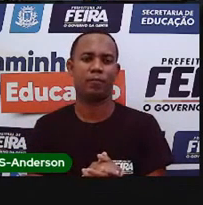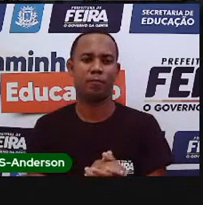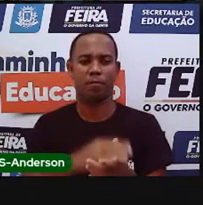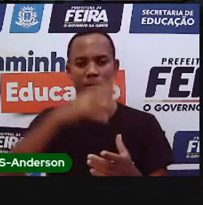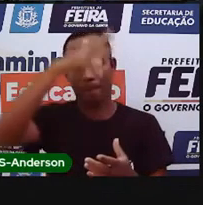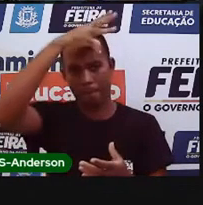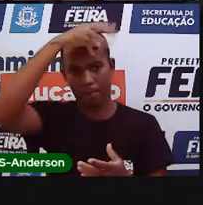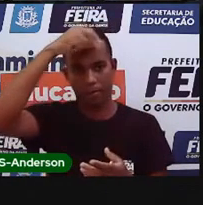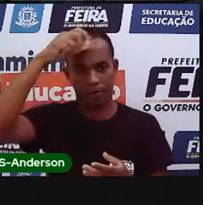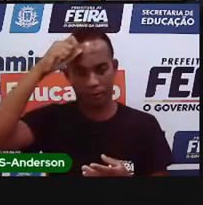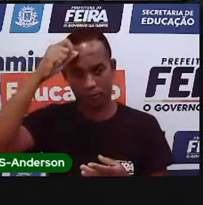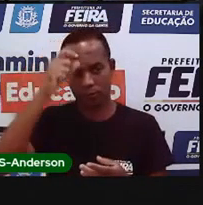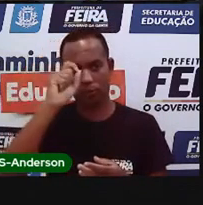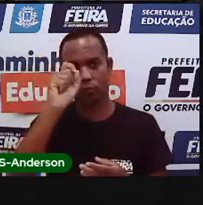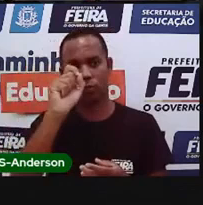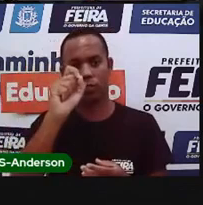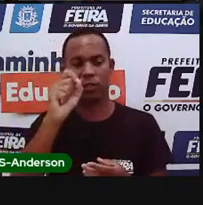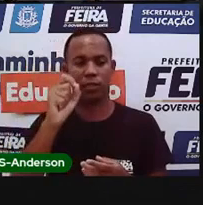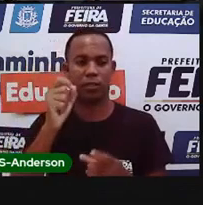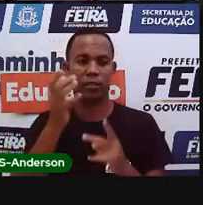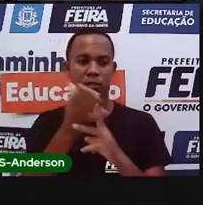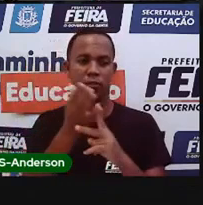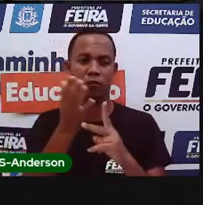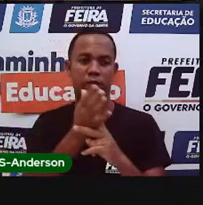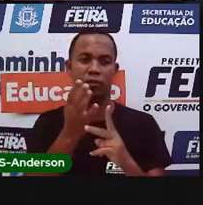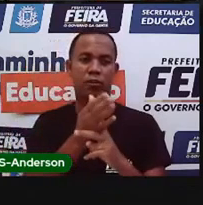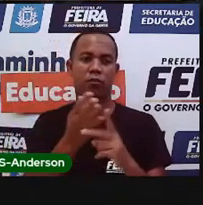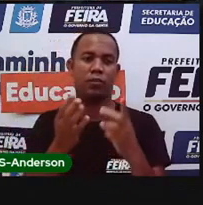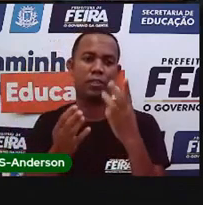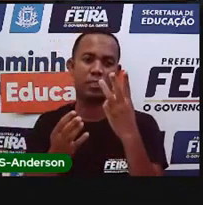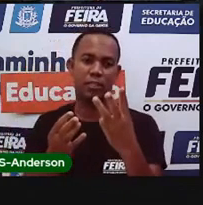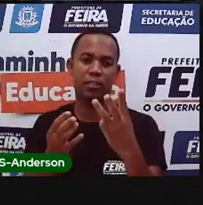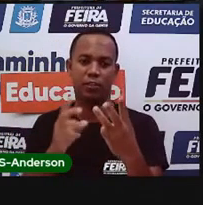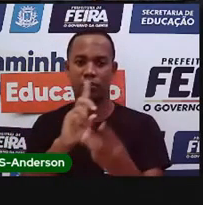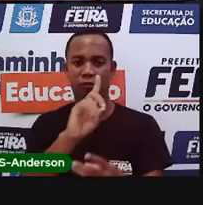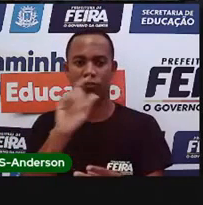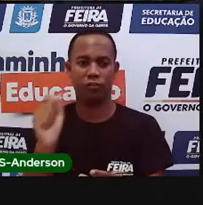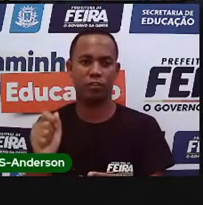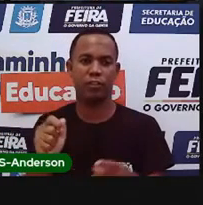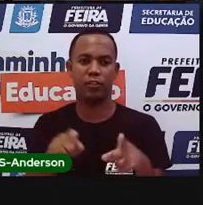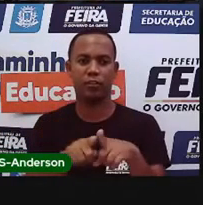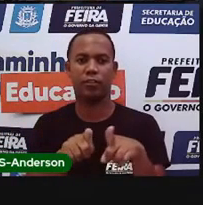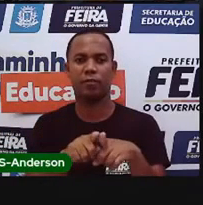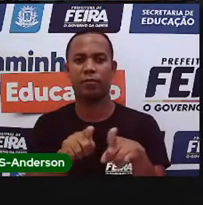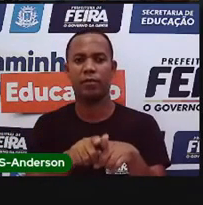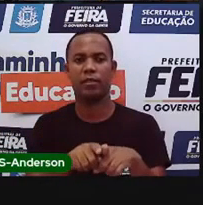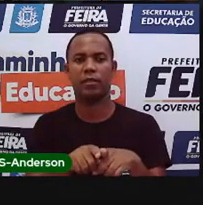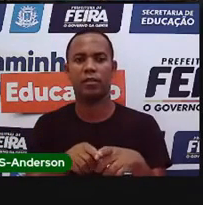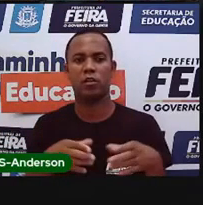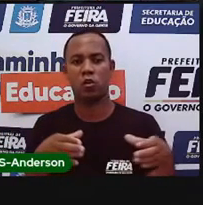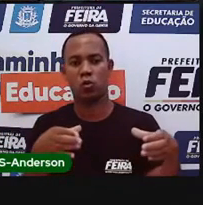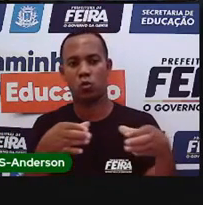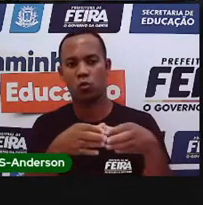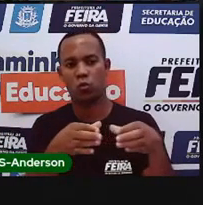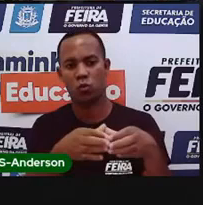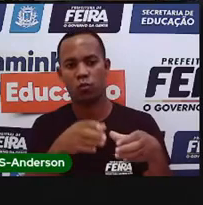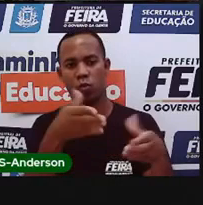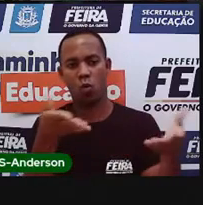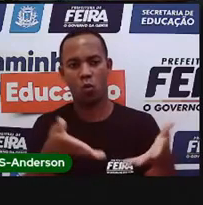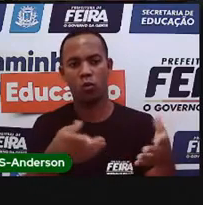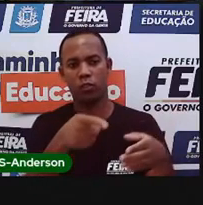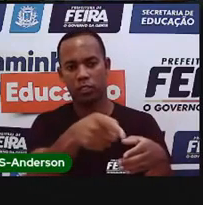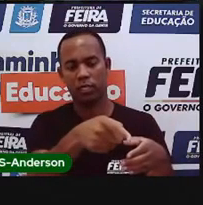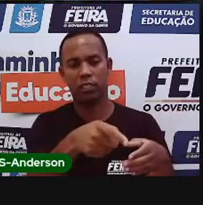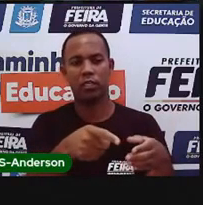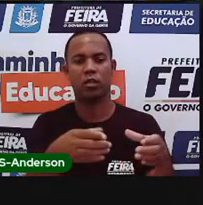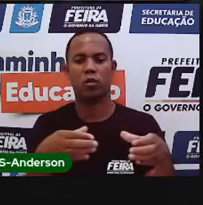dividiu em três dias, né? E por bairro. Então, aqui, essa equipe vai aqui hoje, vai aqui